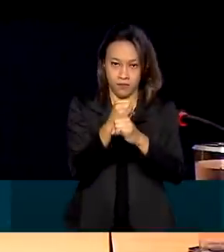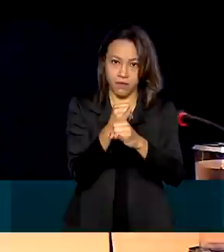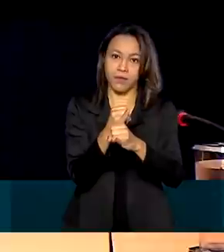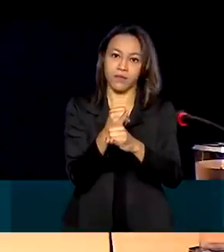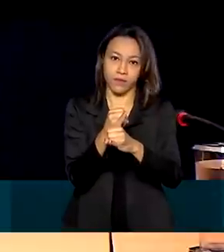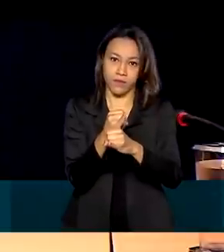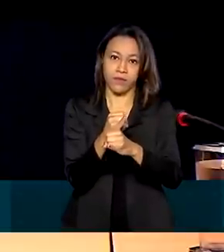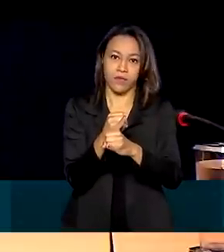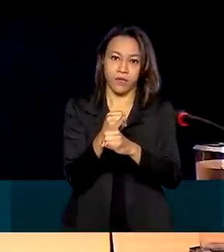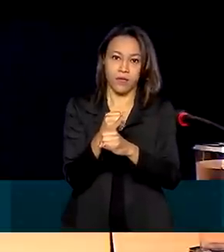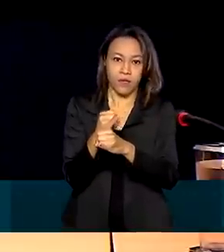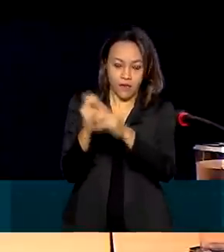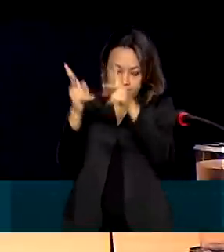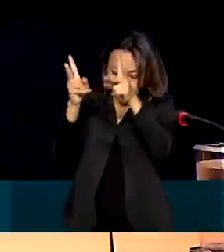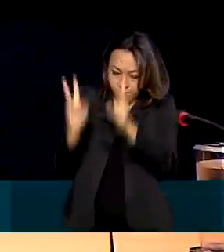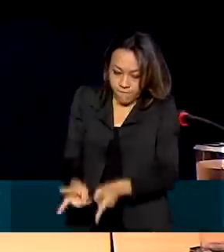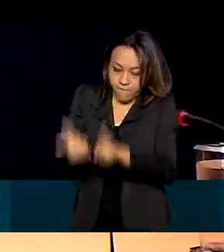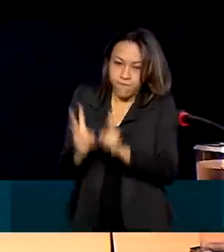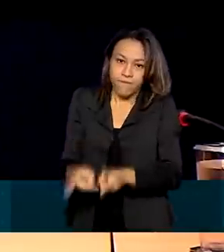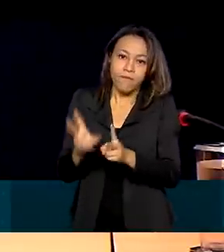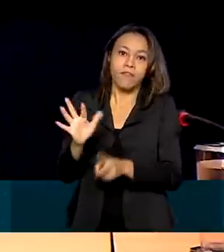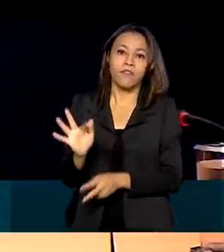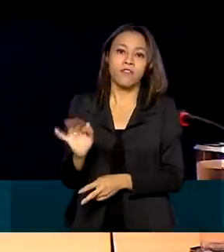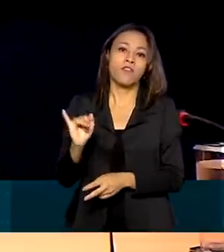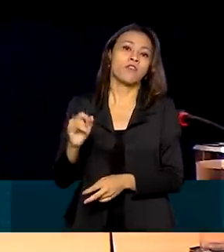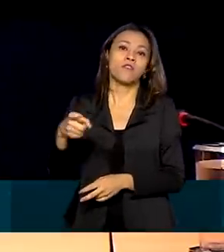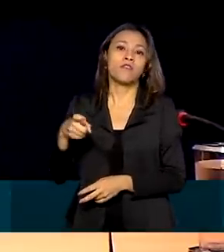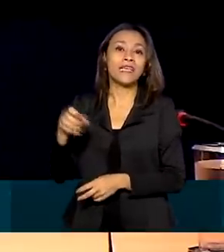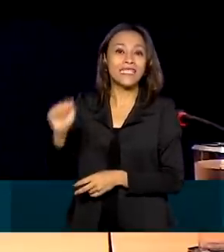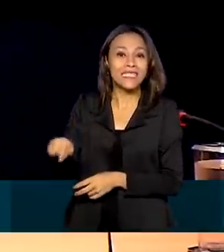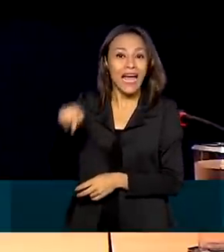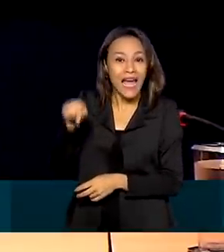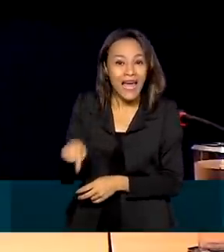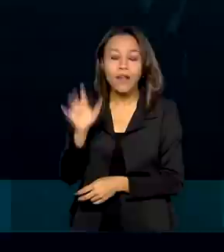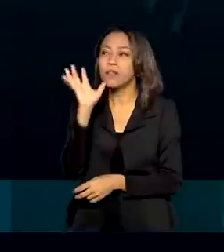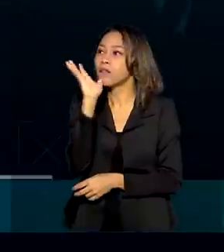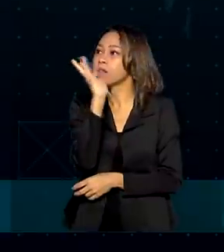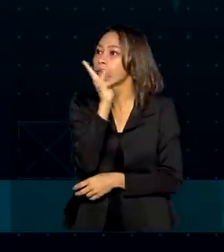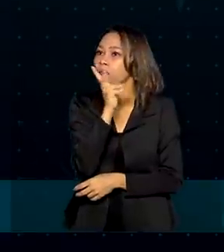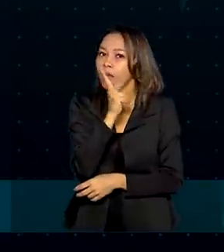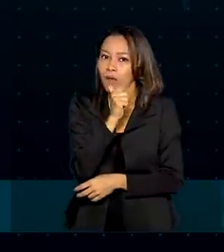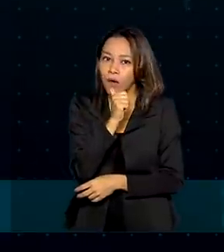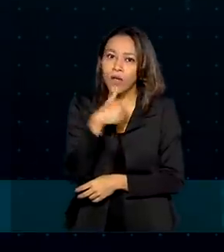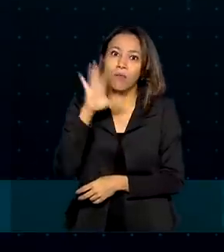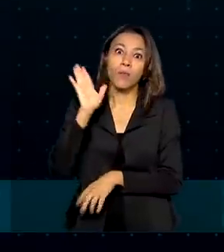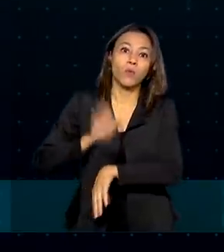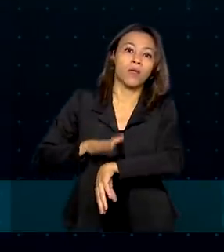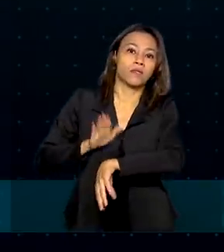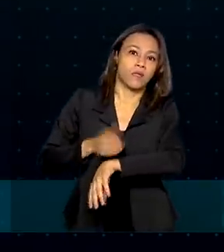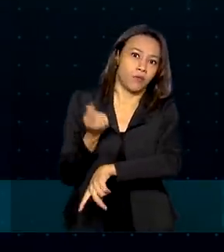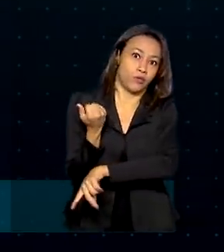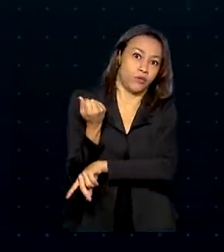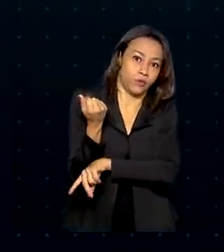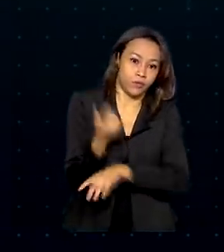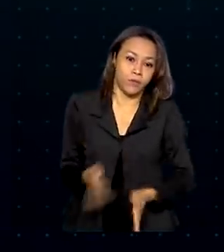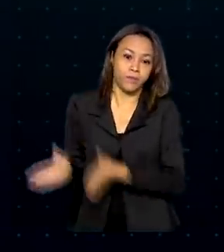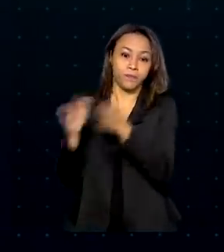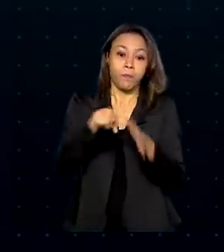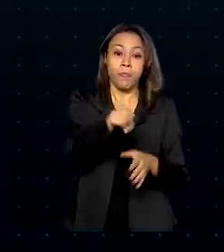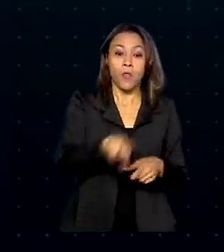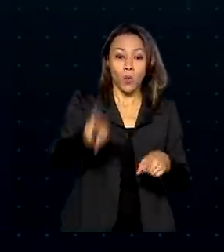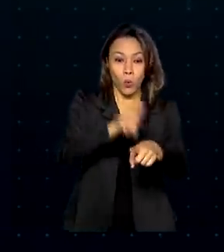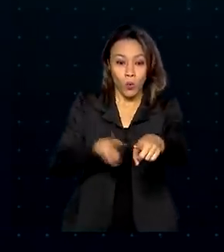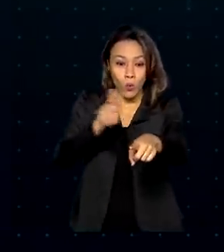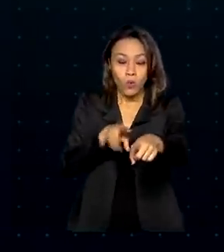como a gente está levando, ela demanda mais tempo e mais dinheiro. A antena usa a banda K do satélite